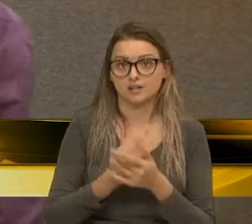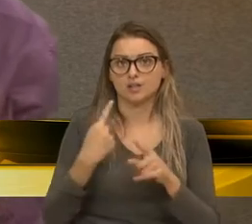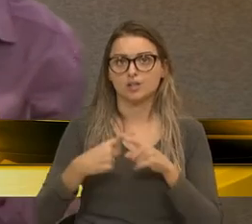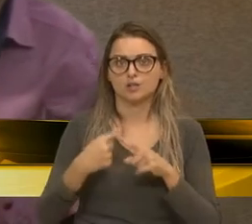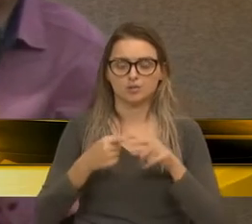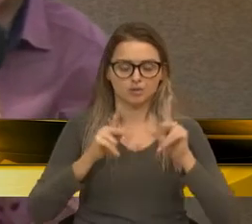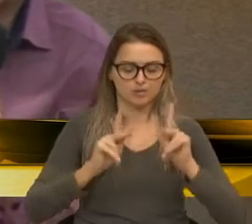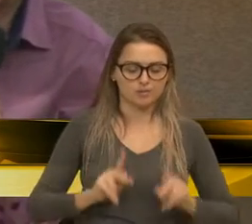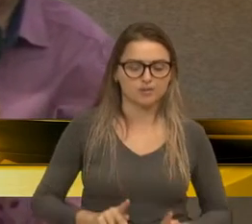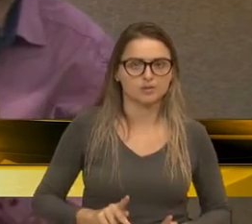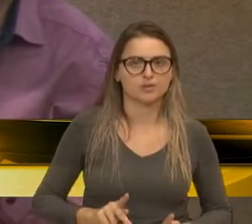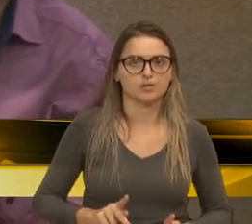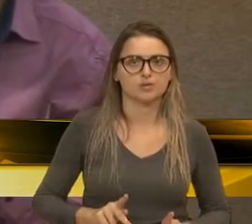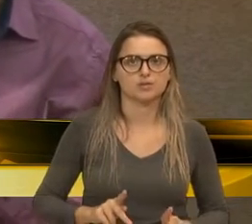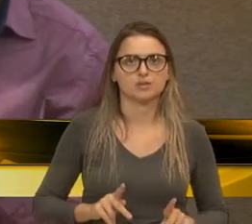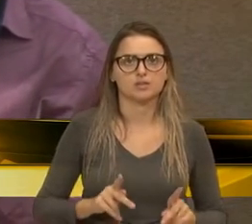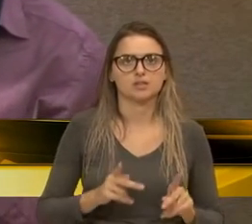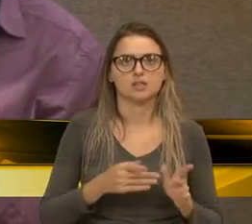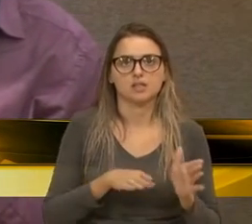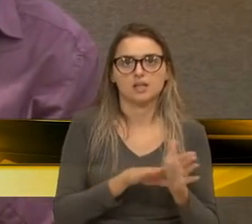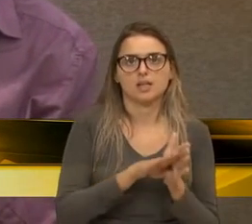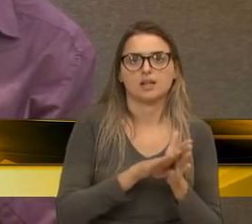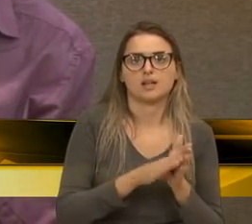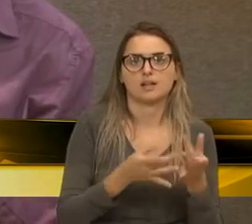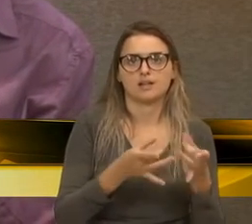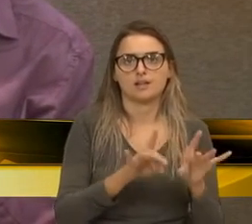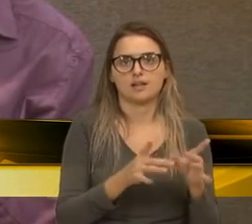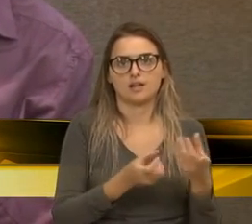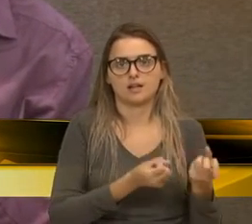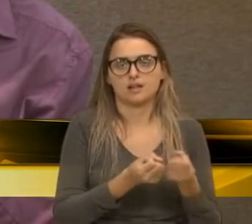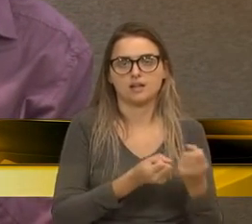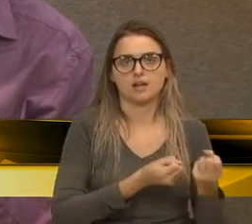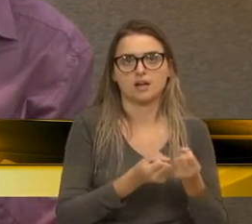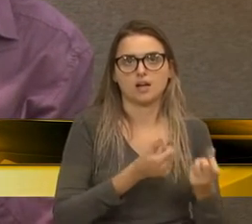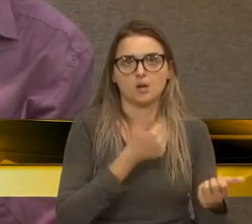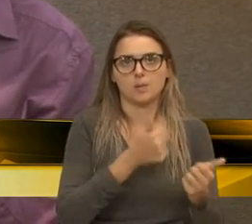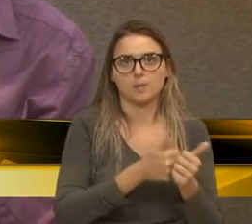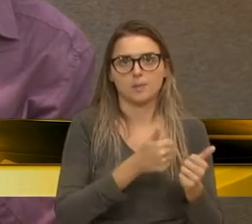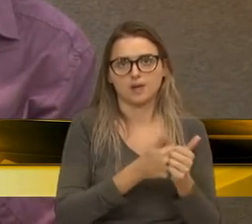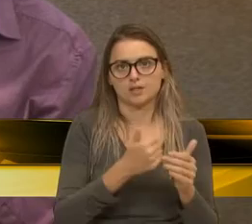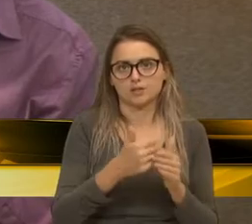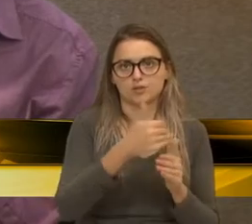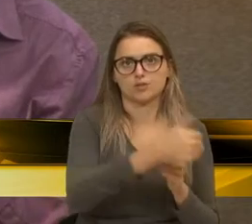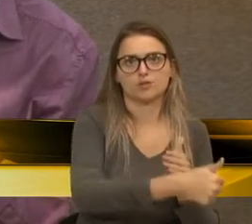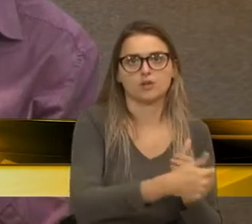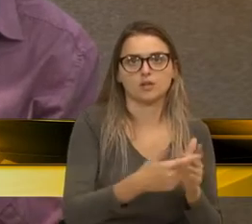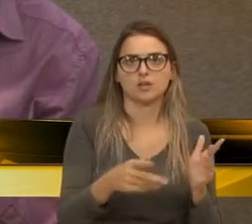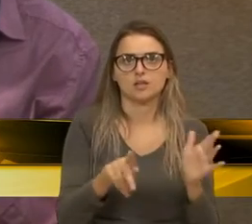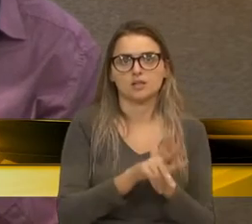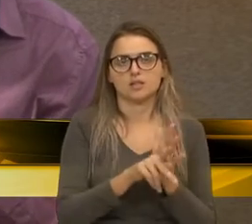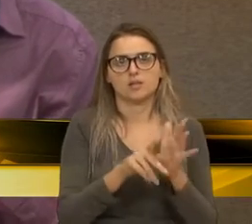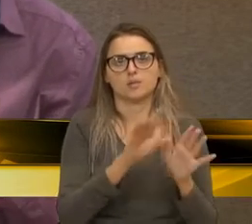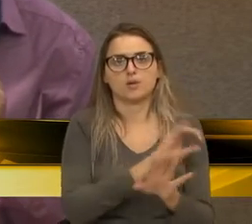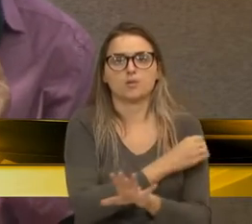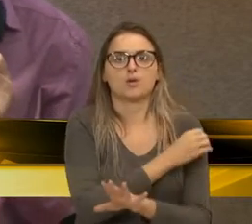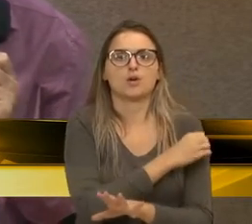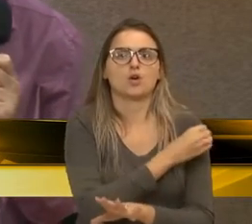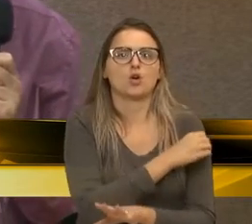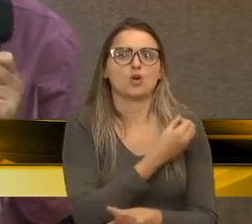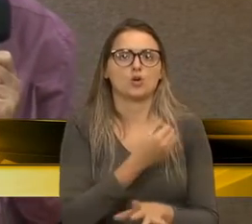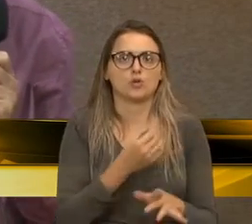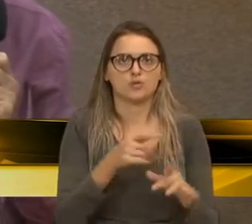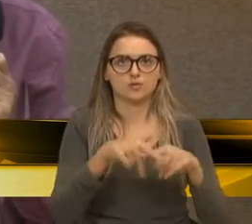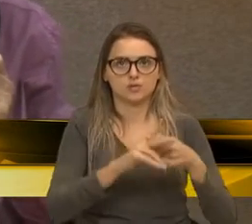encostam um carro abandonado do lado de fora, muitas vezes, da sua oficina, e ficam por